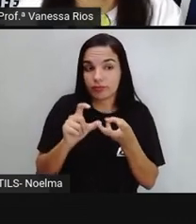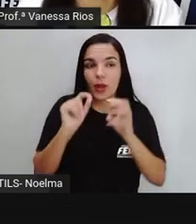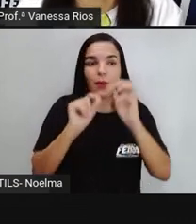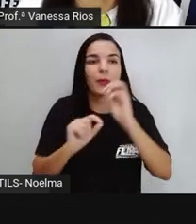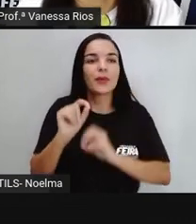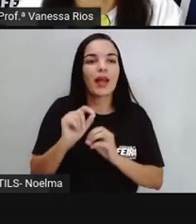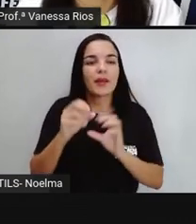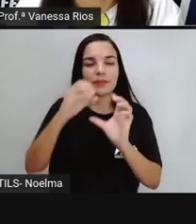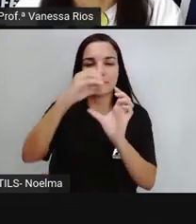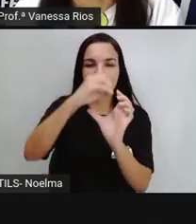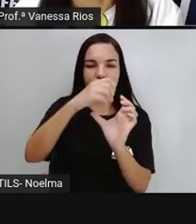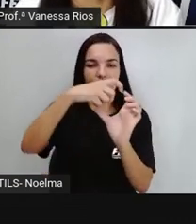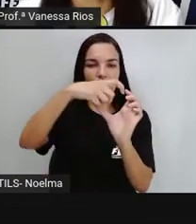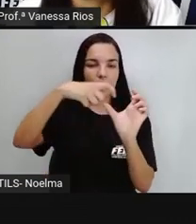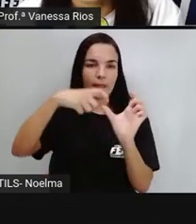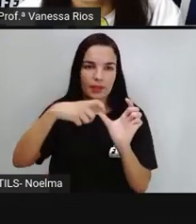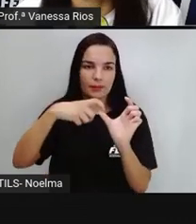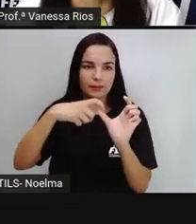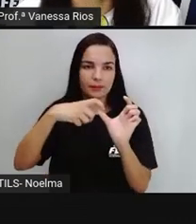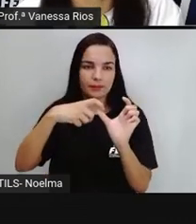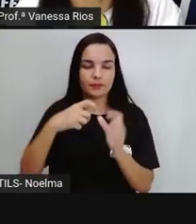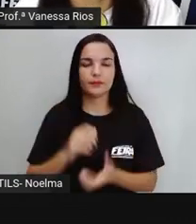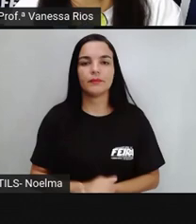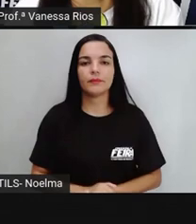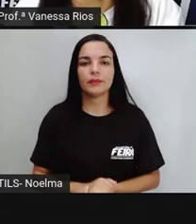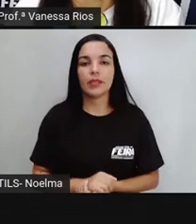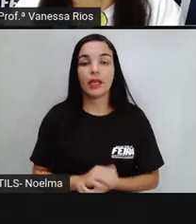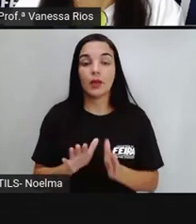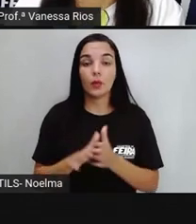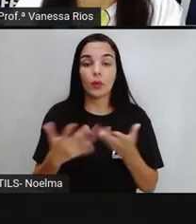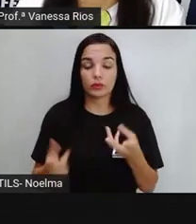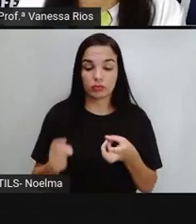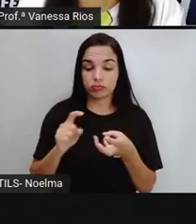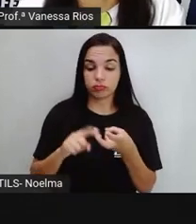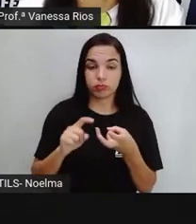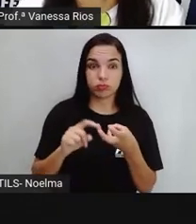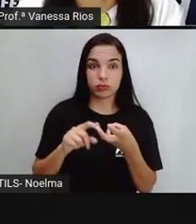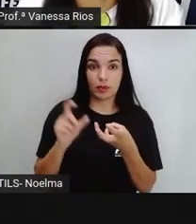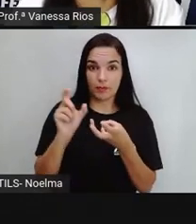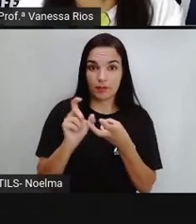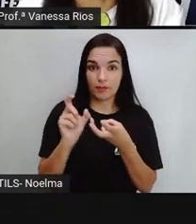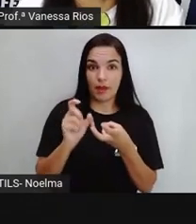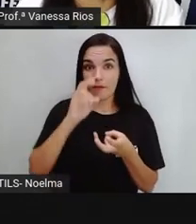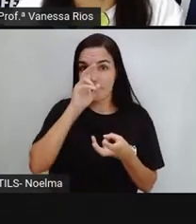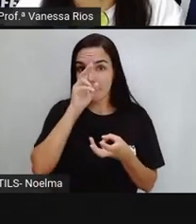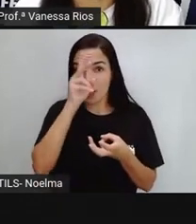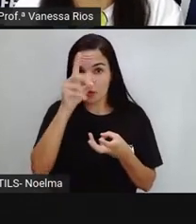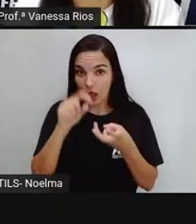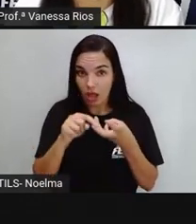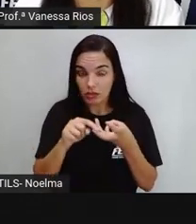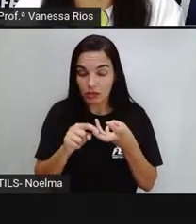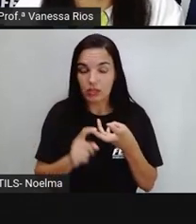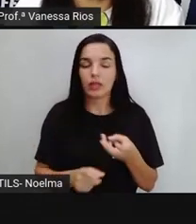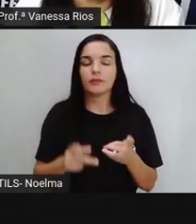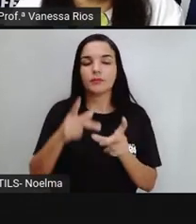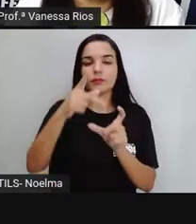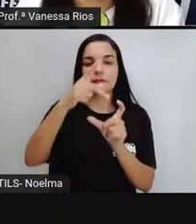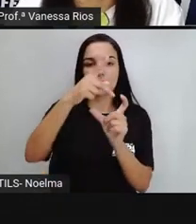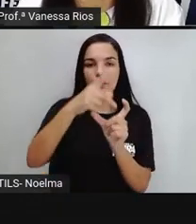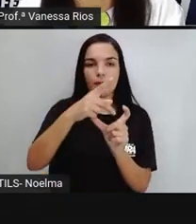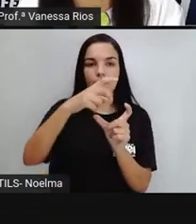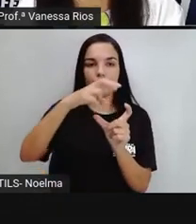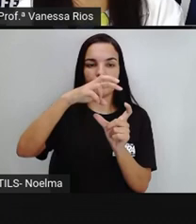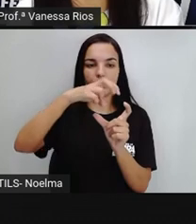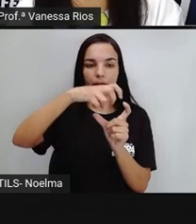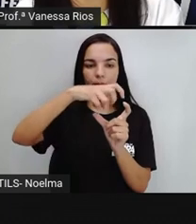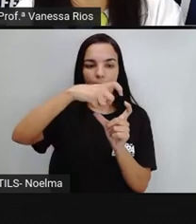chamamos de palavras oxítonas. Quando a localização da sílaba tônica é na penúltima sílaba,